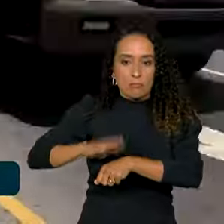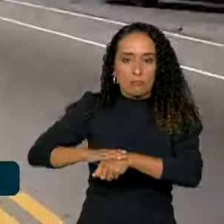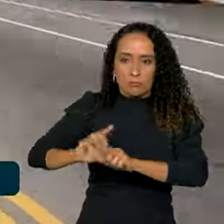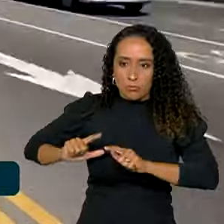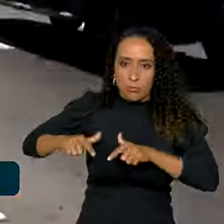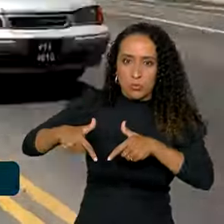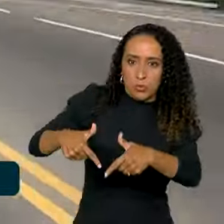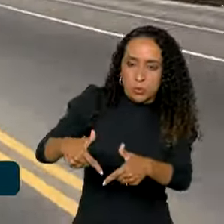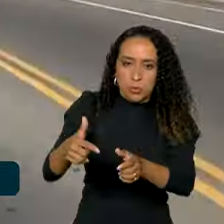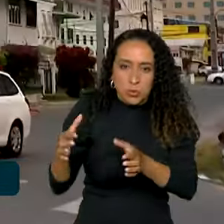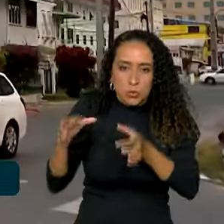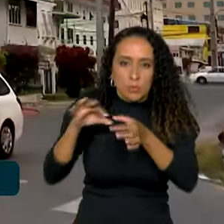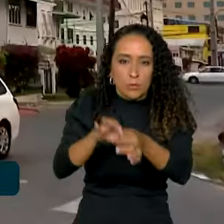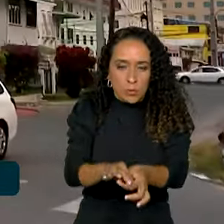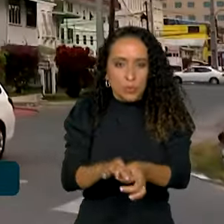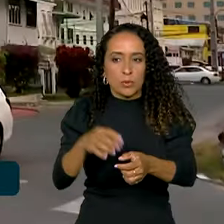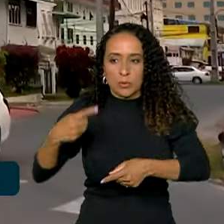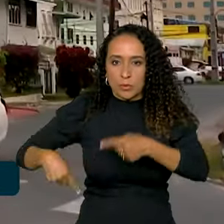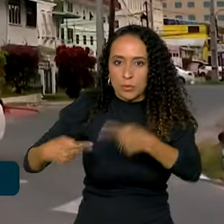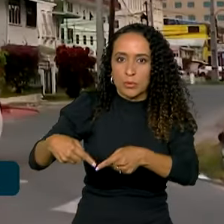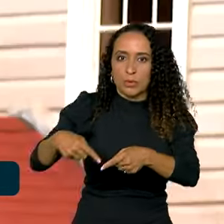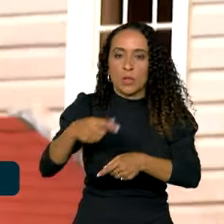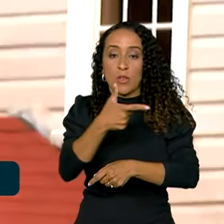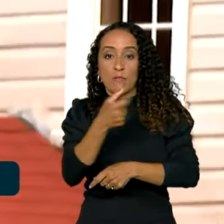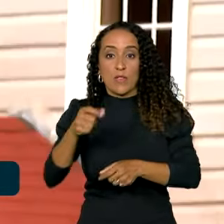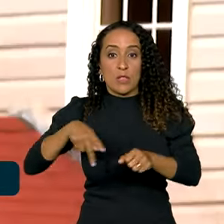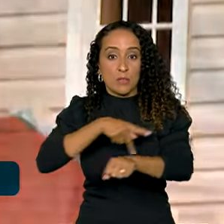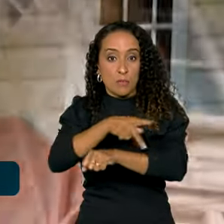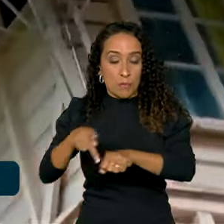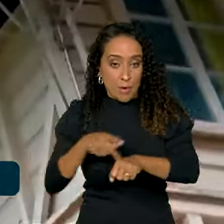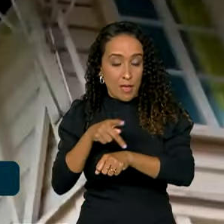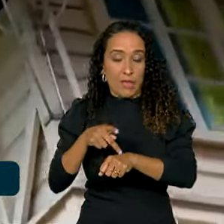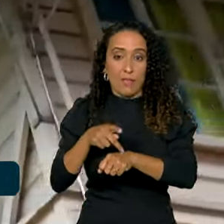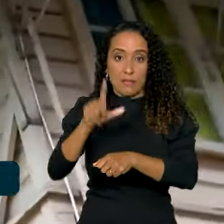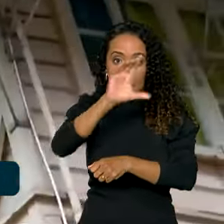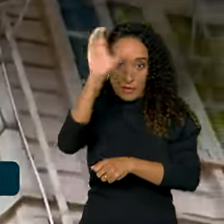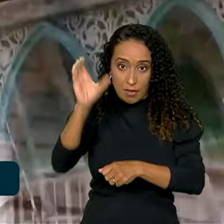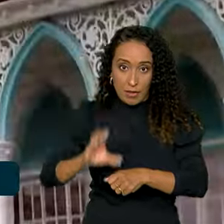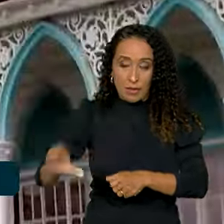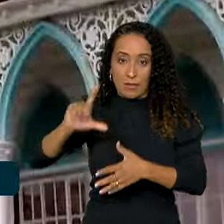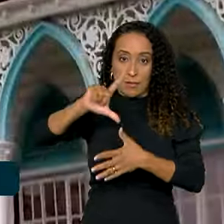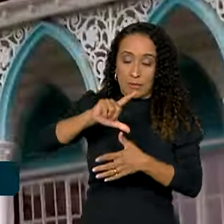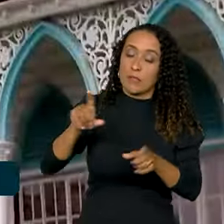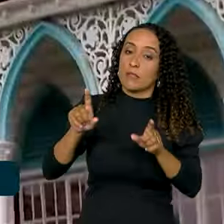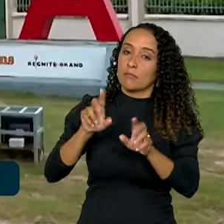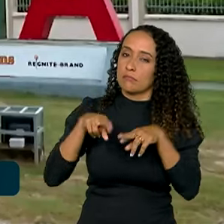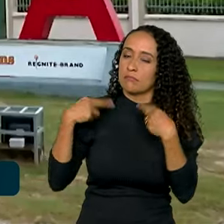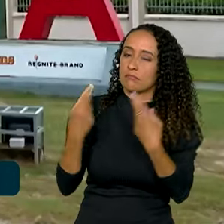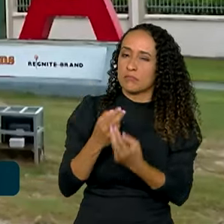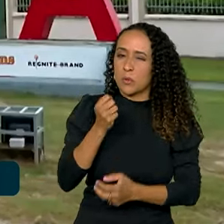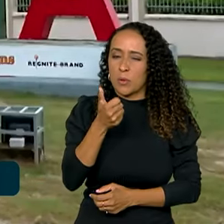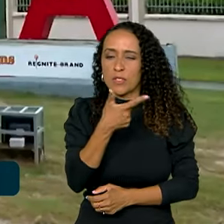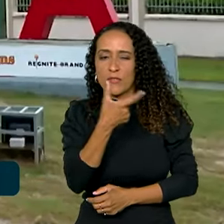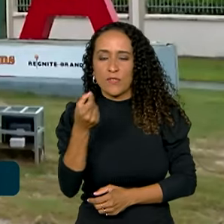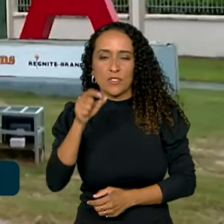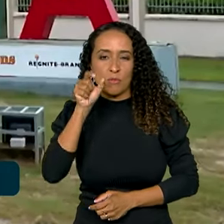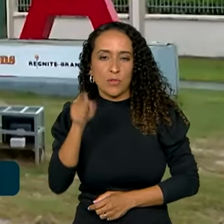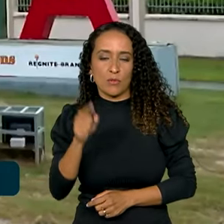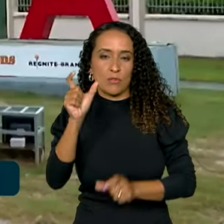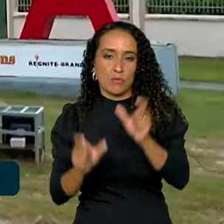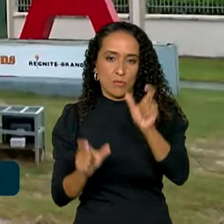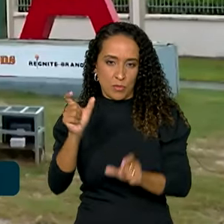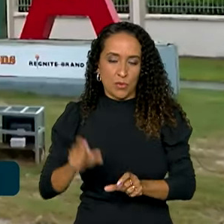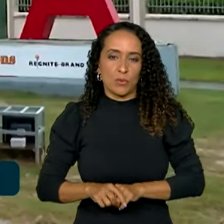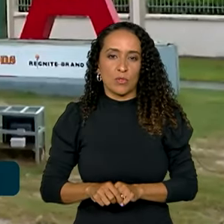o diálogo com 20 países das Américas e Caribe, que juntos reúnem uma população de quase 20 milhões de pessoas.